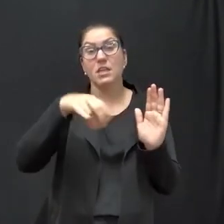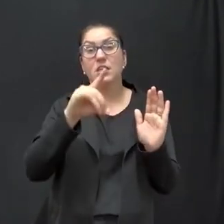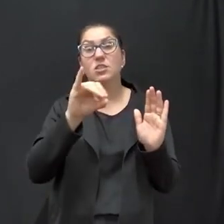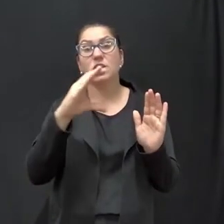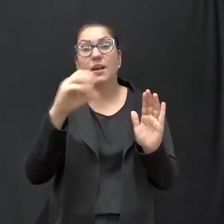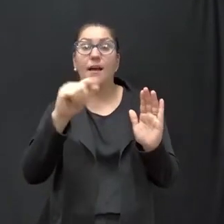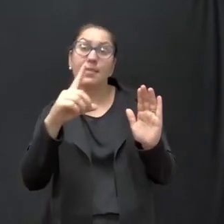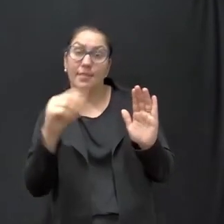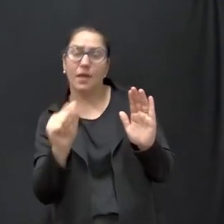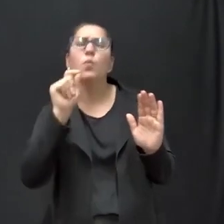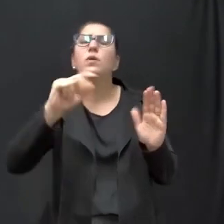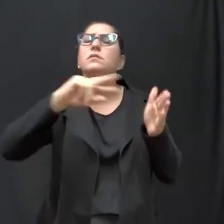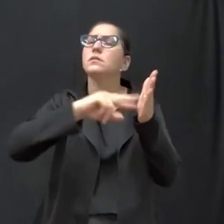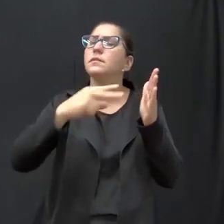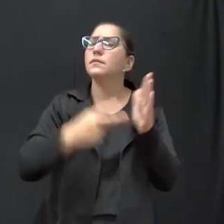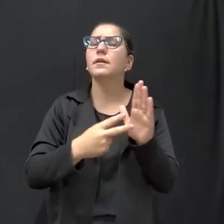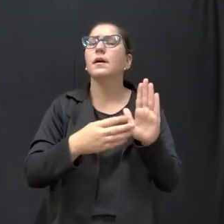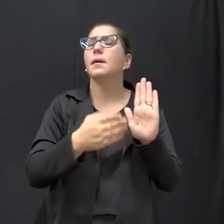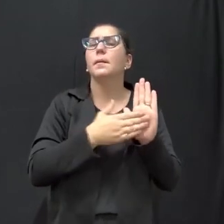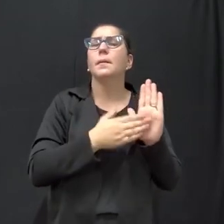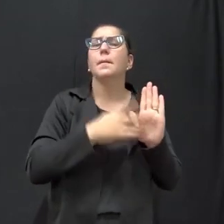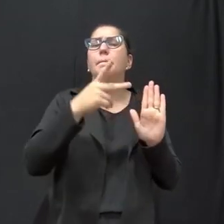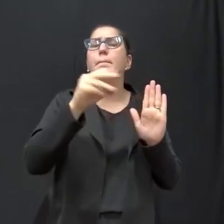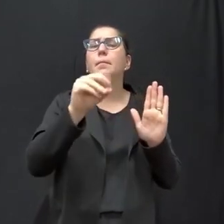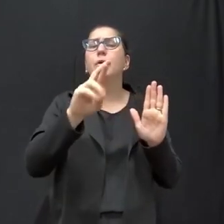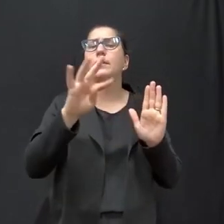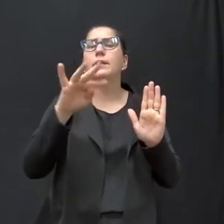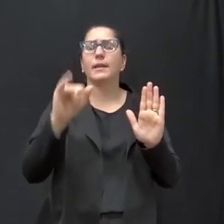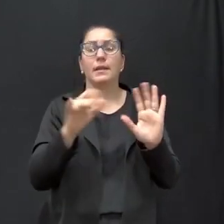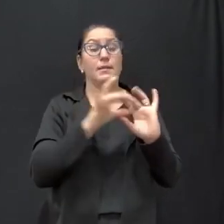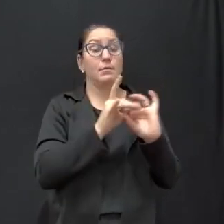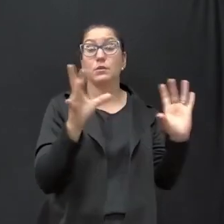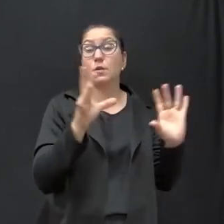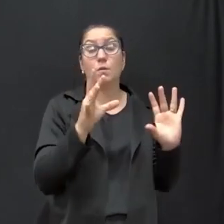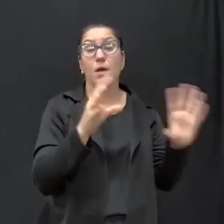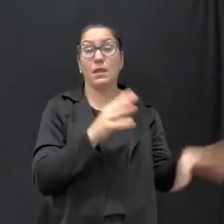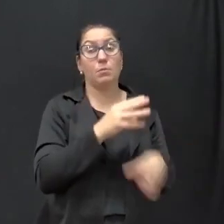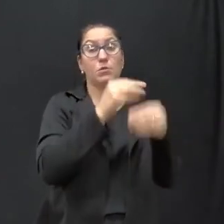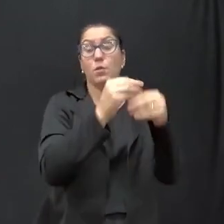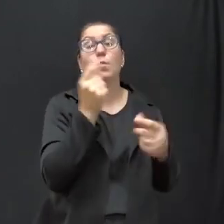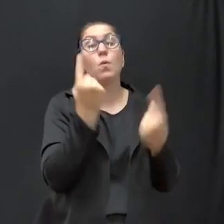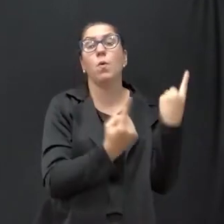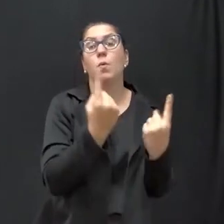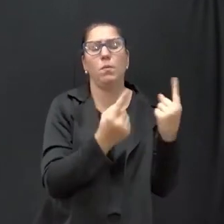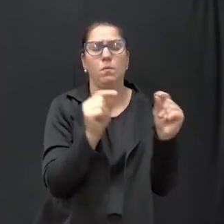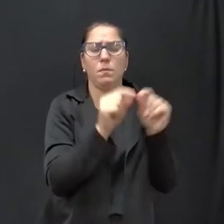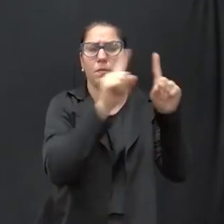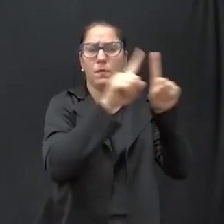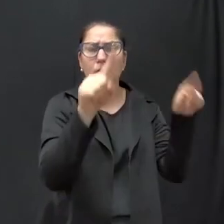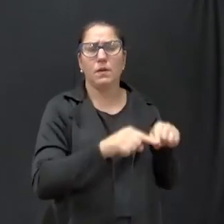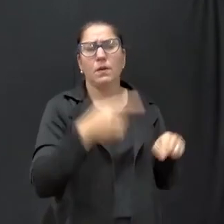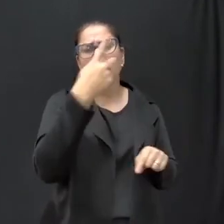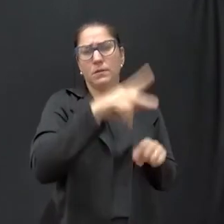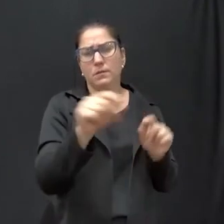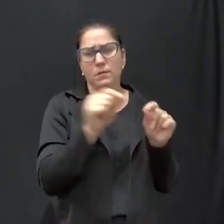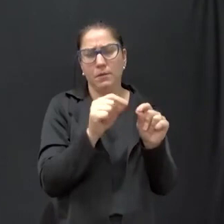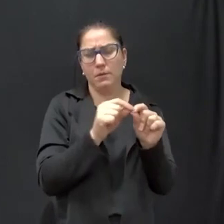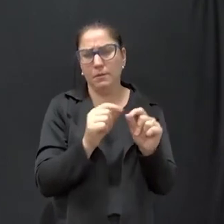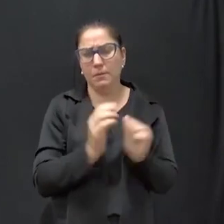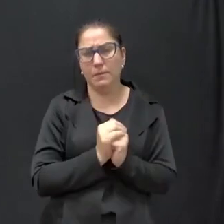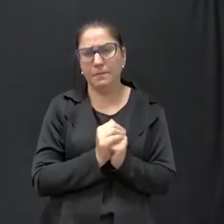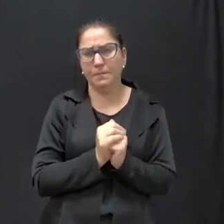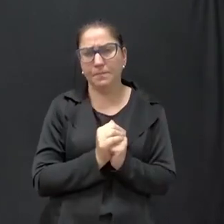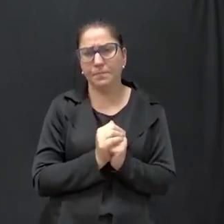O que diz a portaria? Dispõe sobre as atribuições. Qual é a atribuição que ela deveria exercer